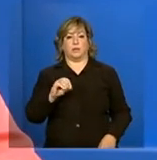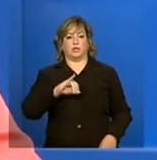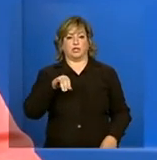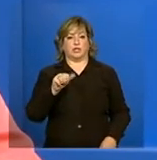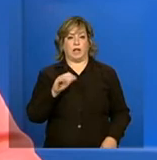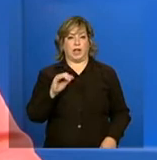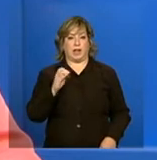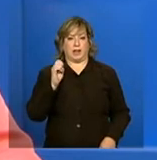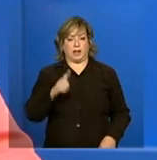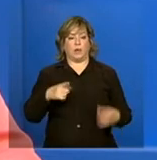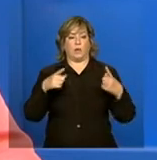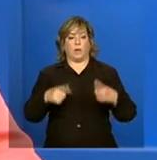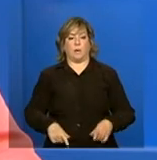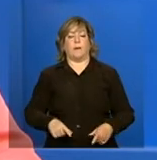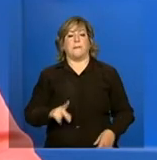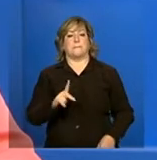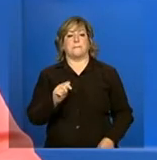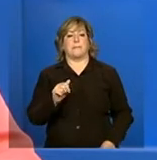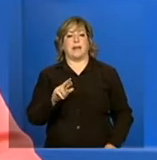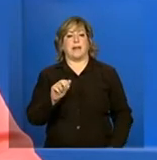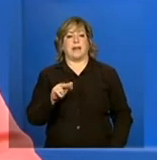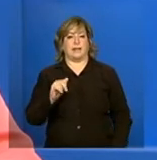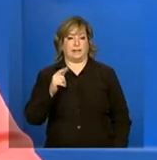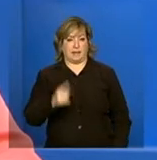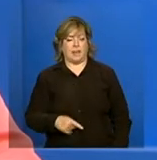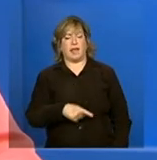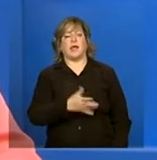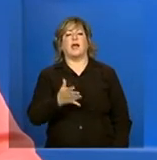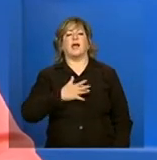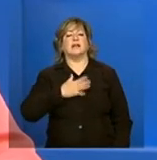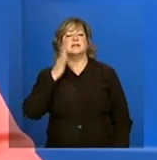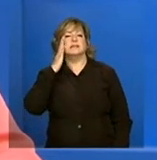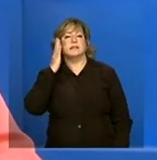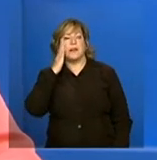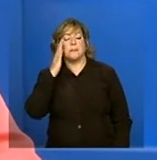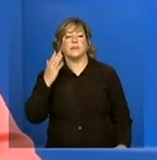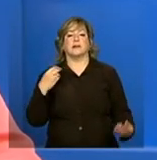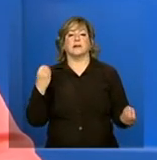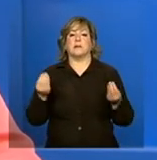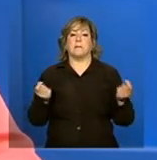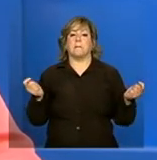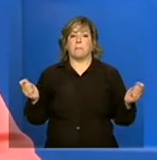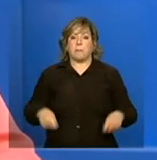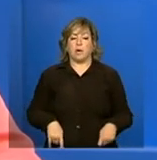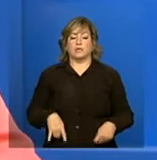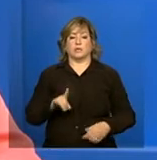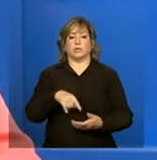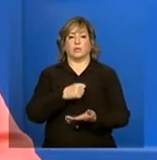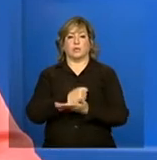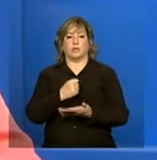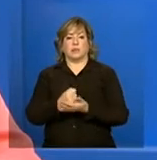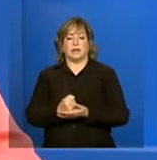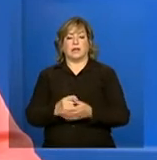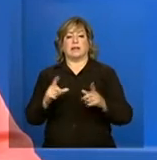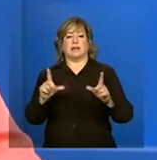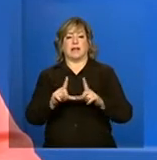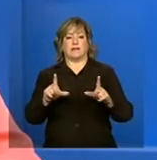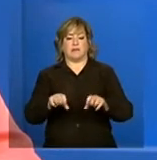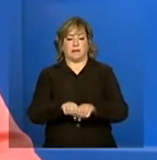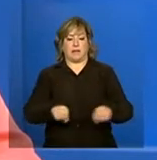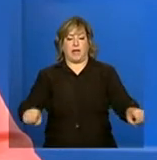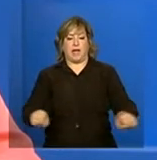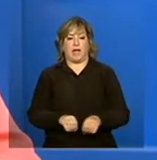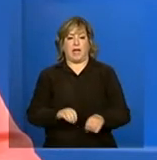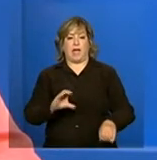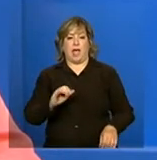no estado do Paraná, ela diz, gostaria de saber se posso contratar TV por assinatura para podermos